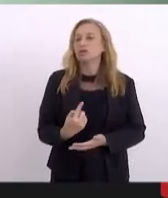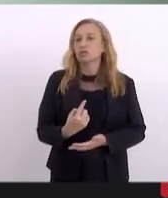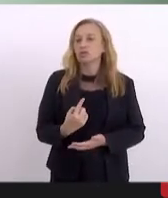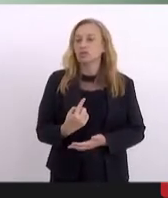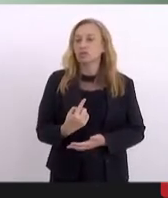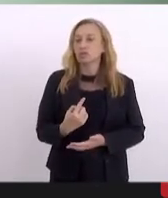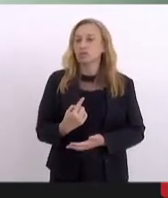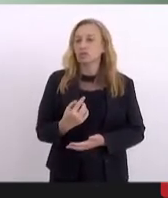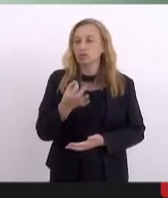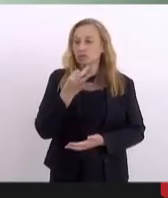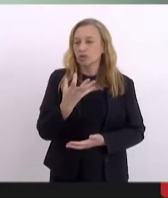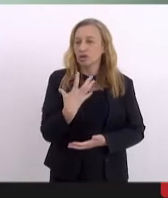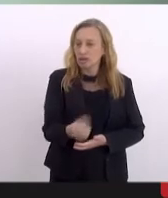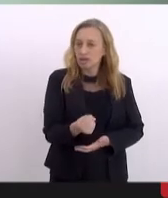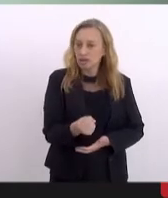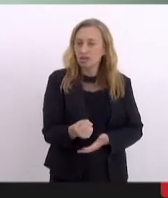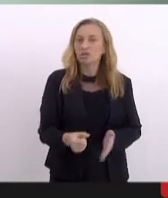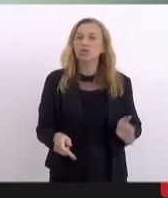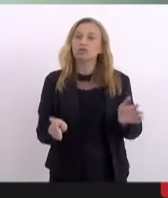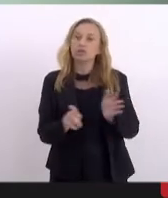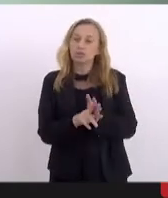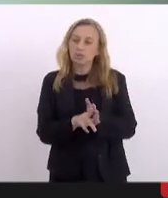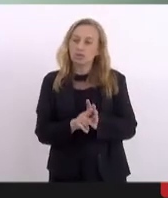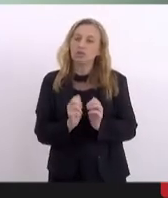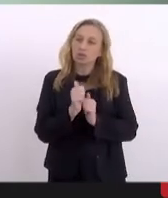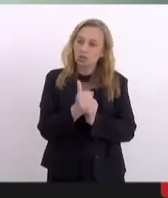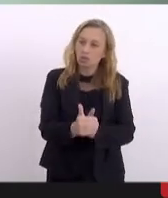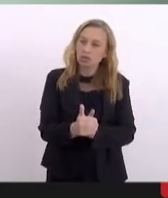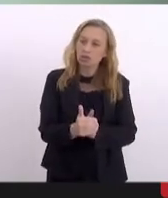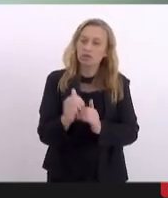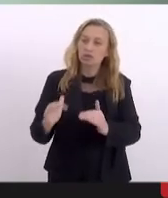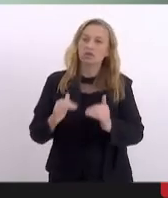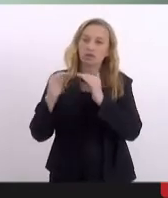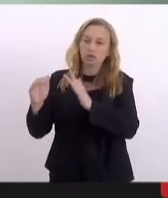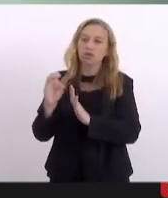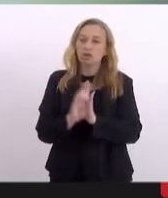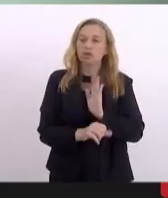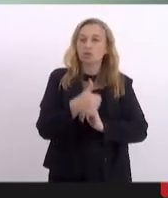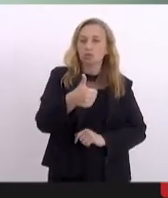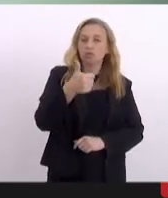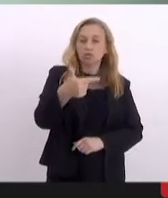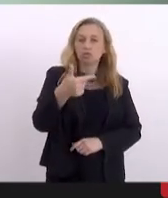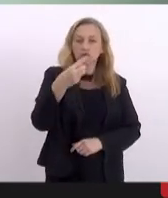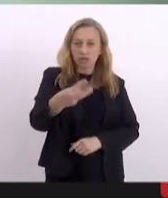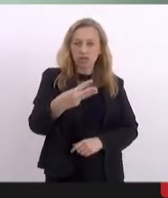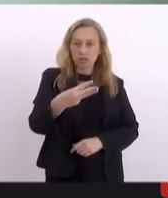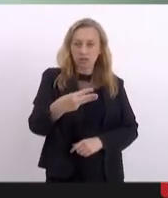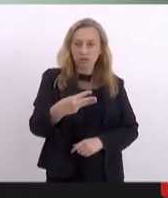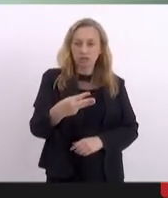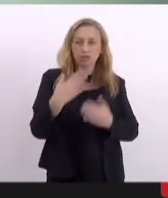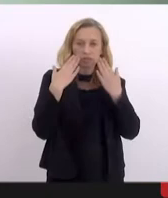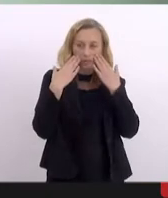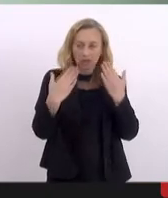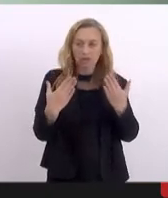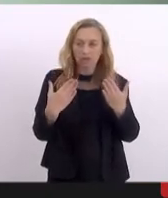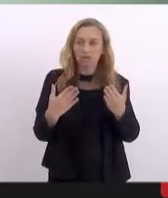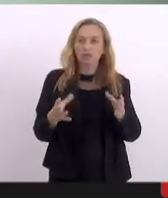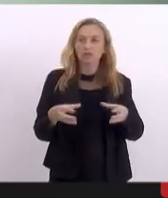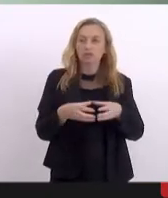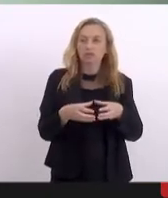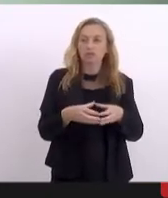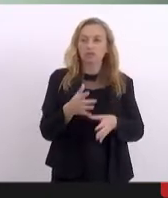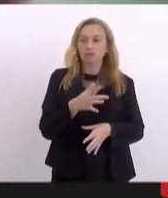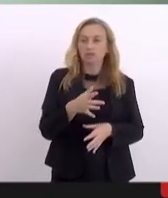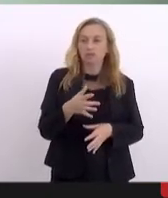é favorável ao projeto acompanhando as subemendas 1, 2 e 3 apresentadas pela Comissão